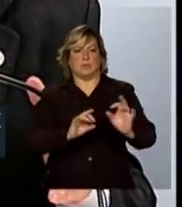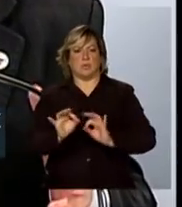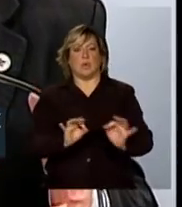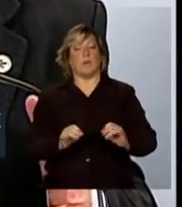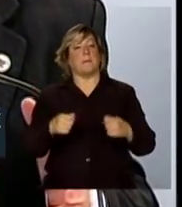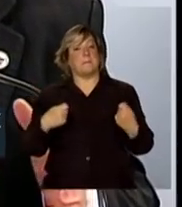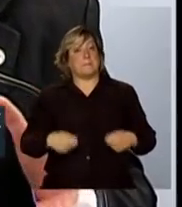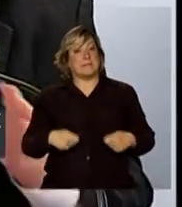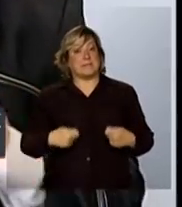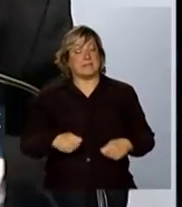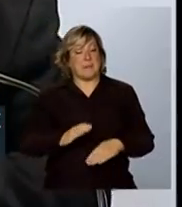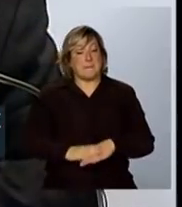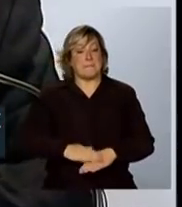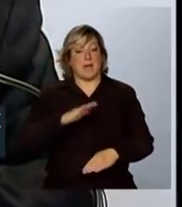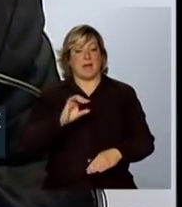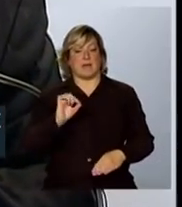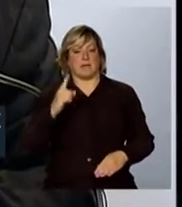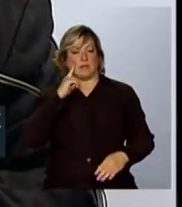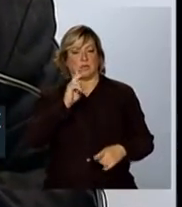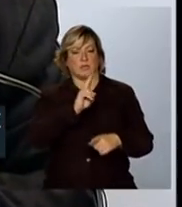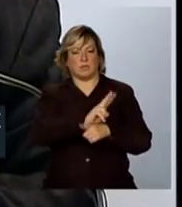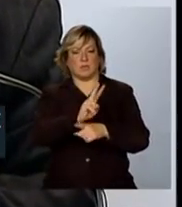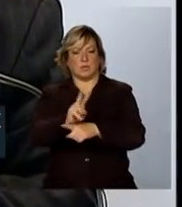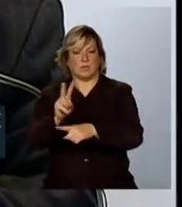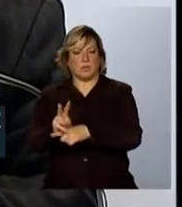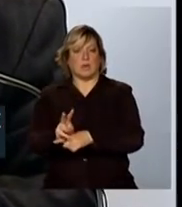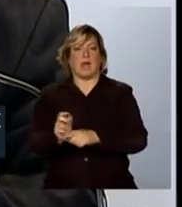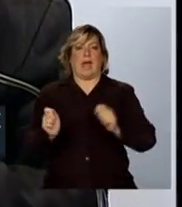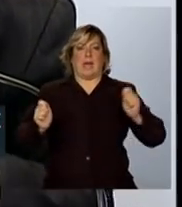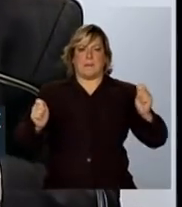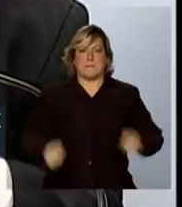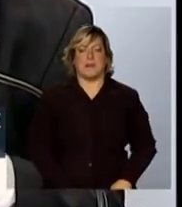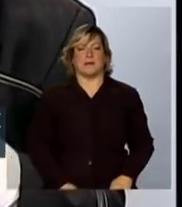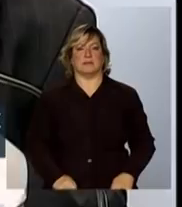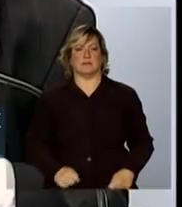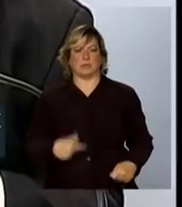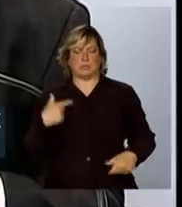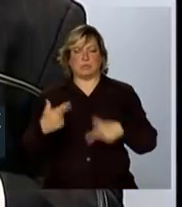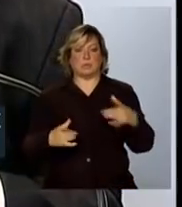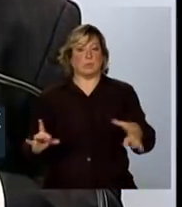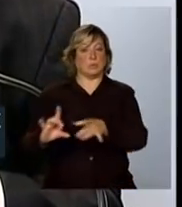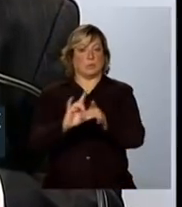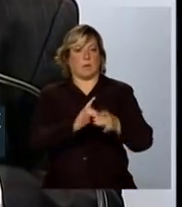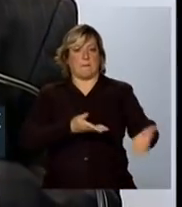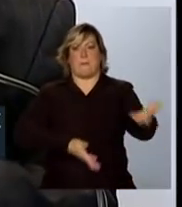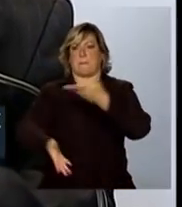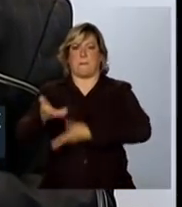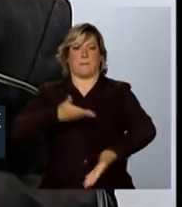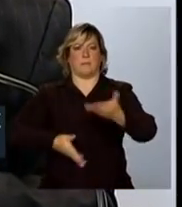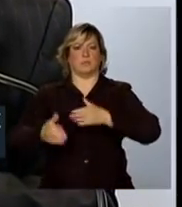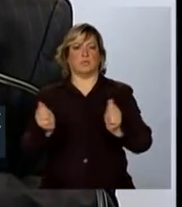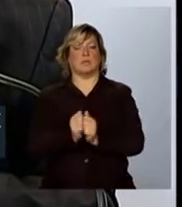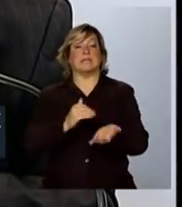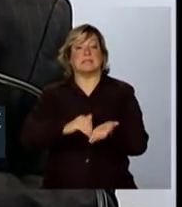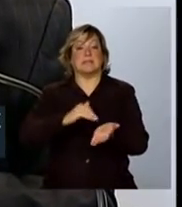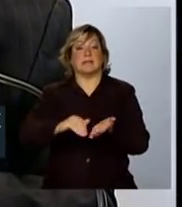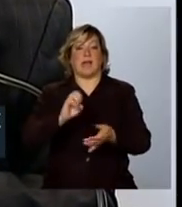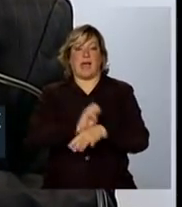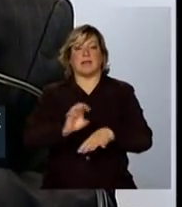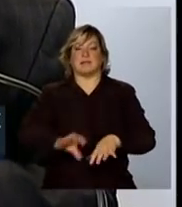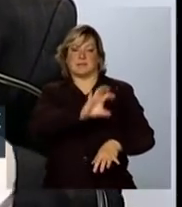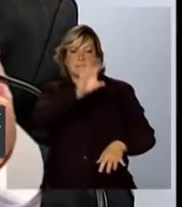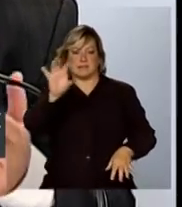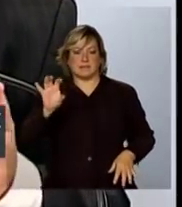mas, muito mais, uma retaguarda para a capacidade de mobilização e de articulação das secretarias de Estado. Isso